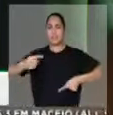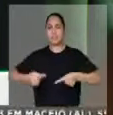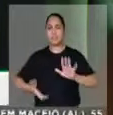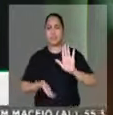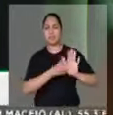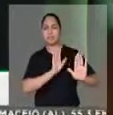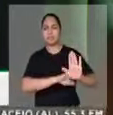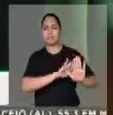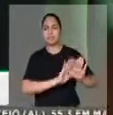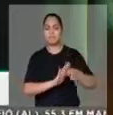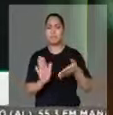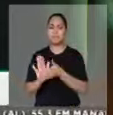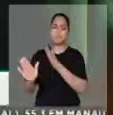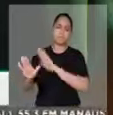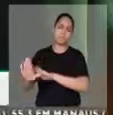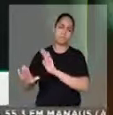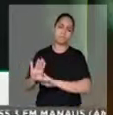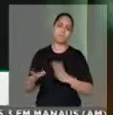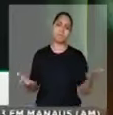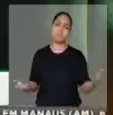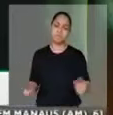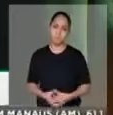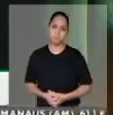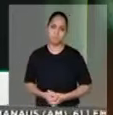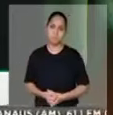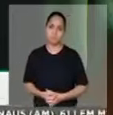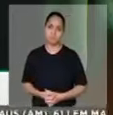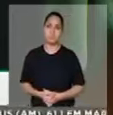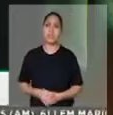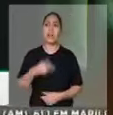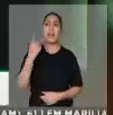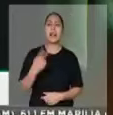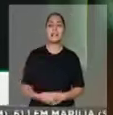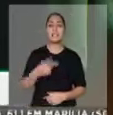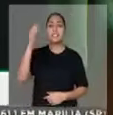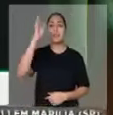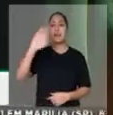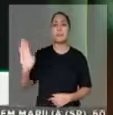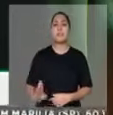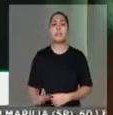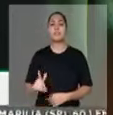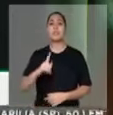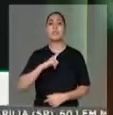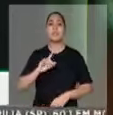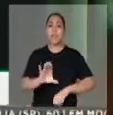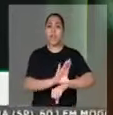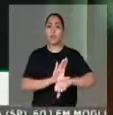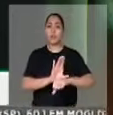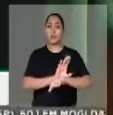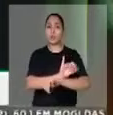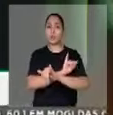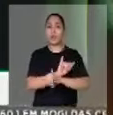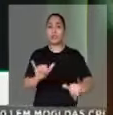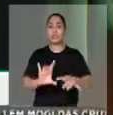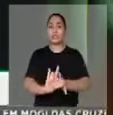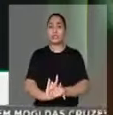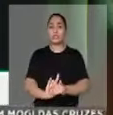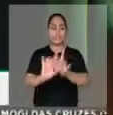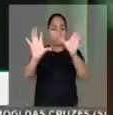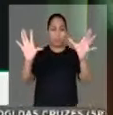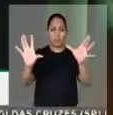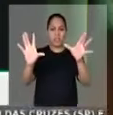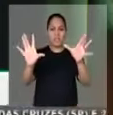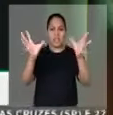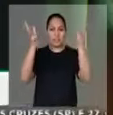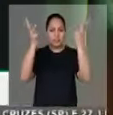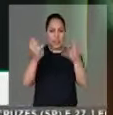posicionamento. Um país que no seu regime democrático admite